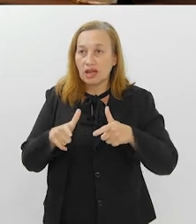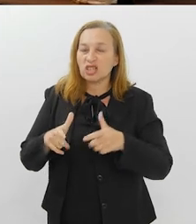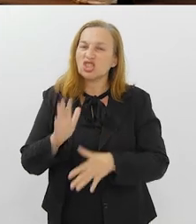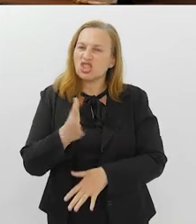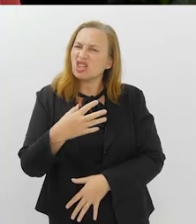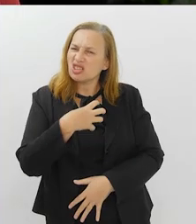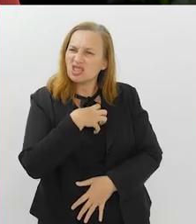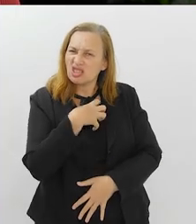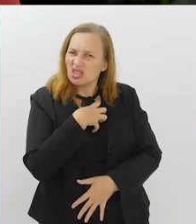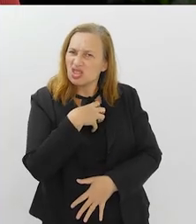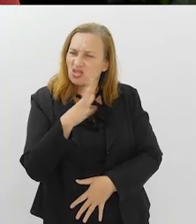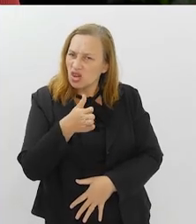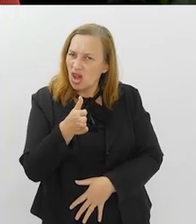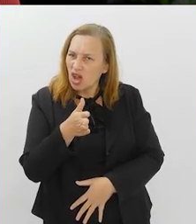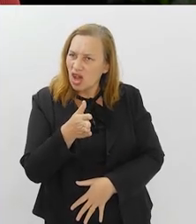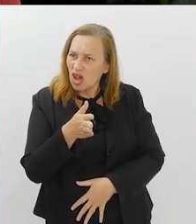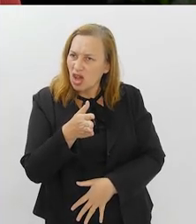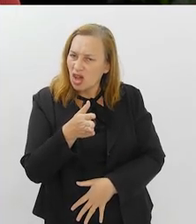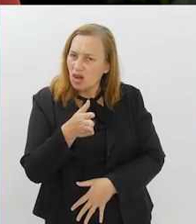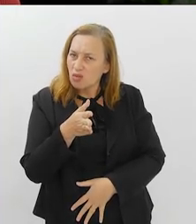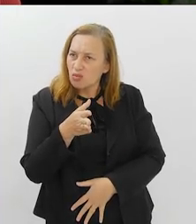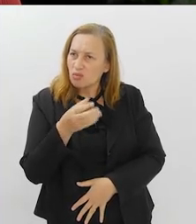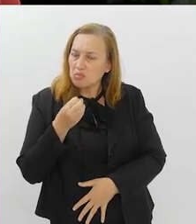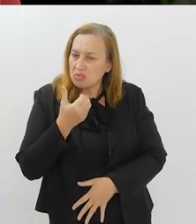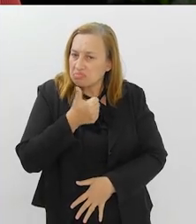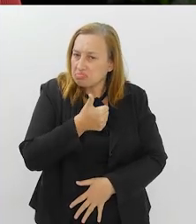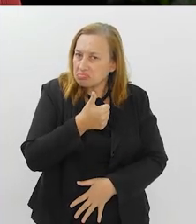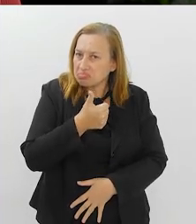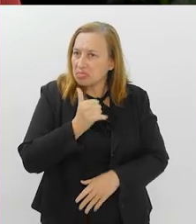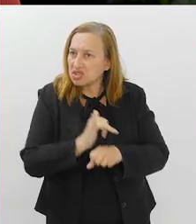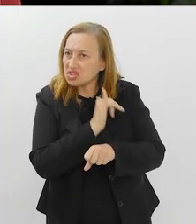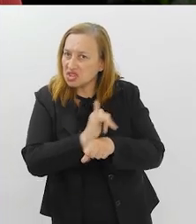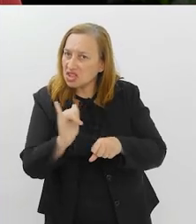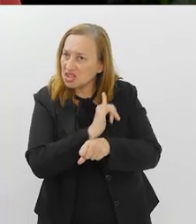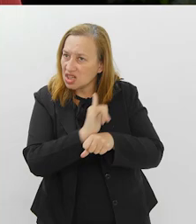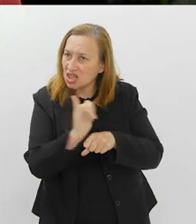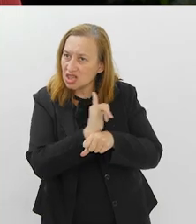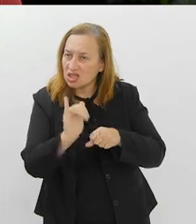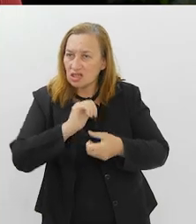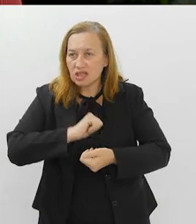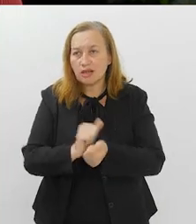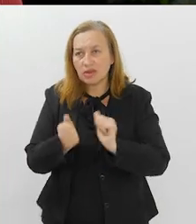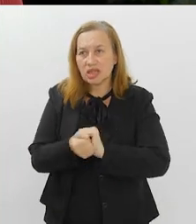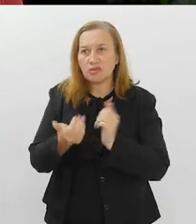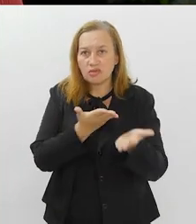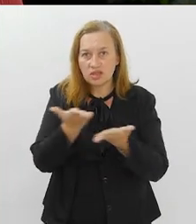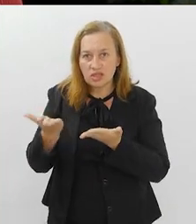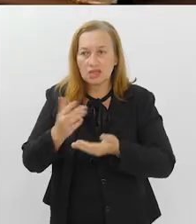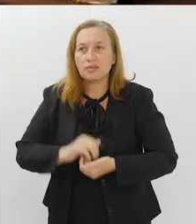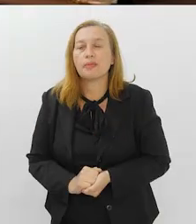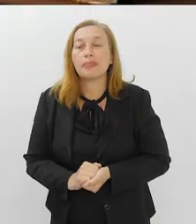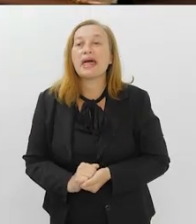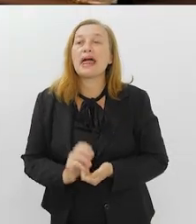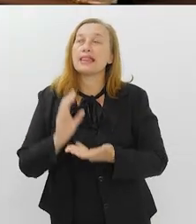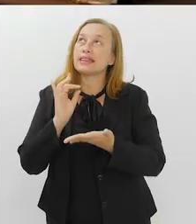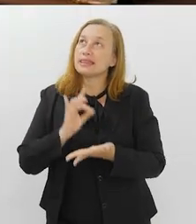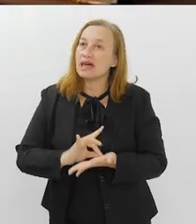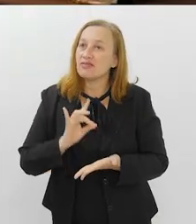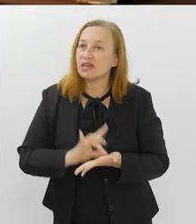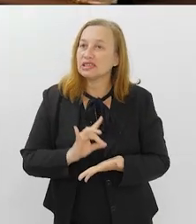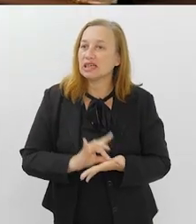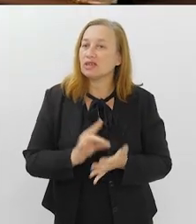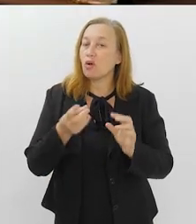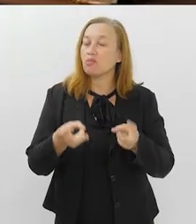Você já tem sentido algum efeito positivo dessas estratégias que vêm sendo adotadas por vocês? Ó, na